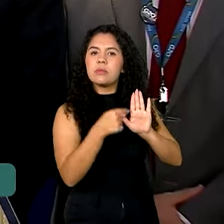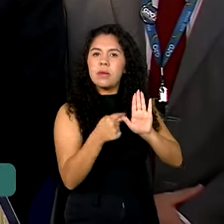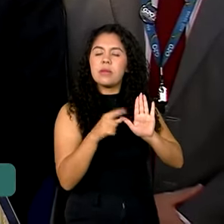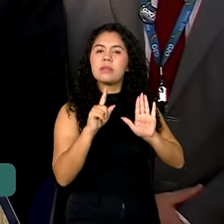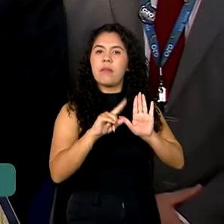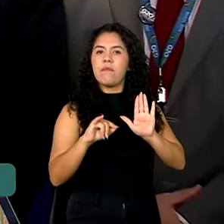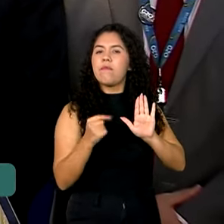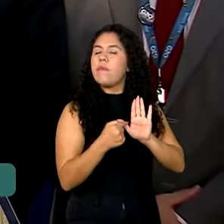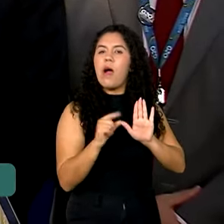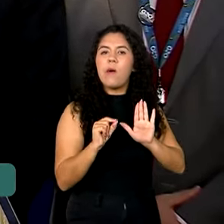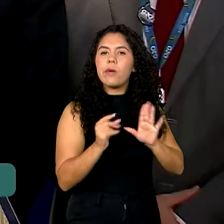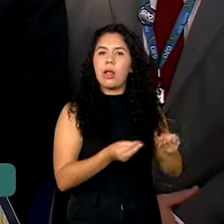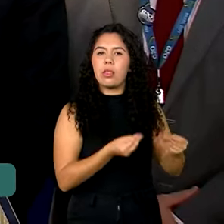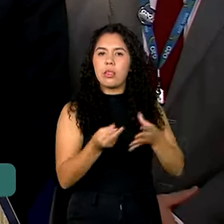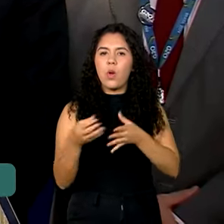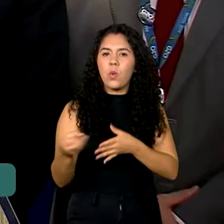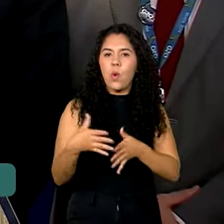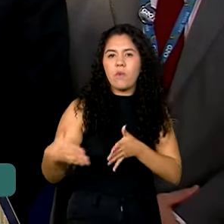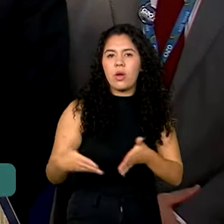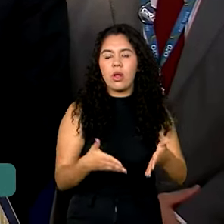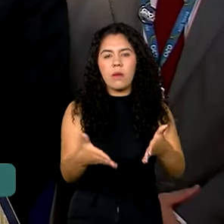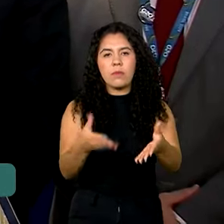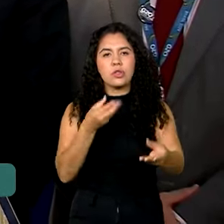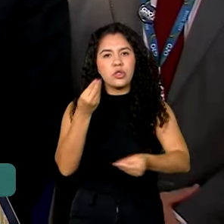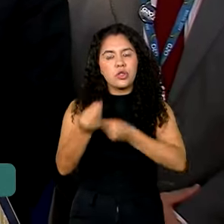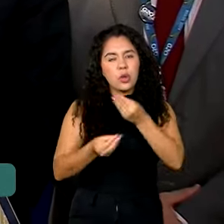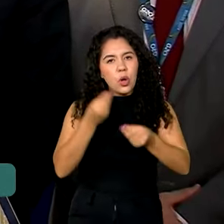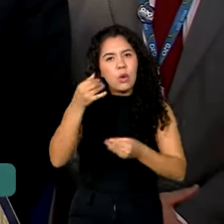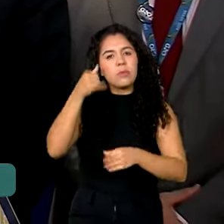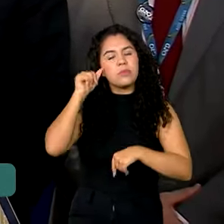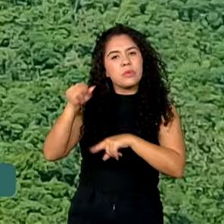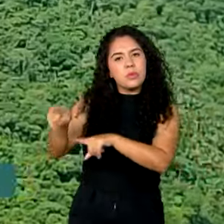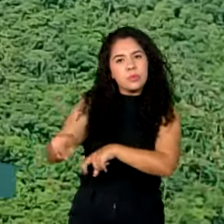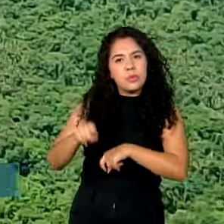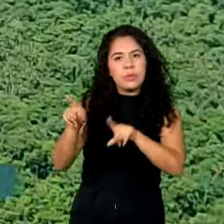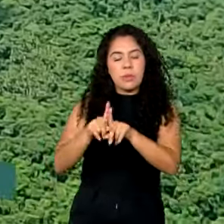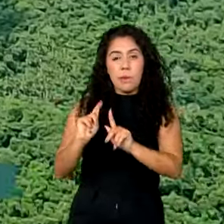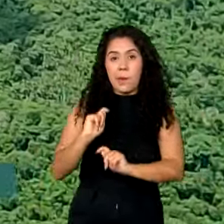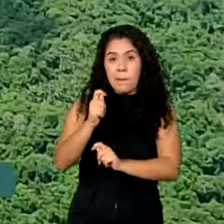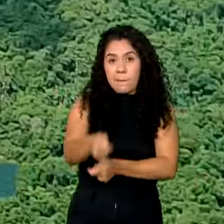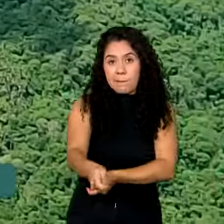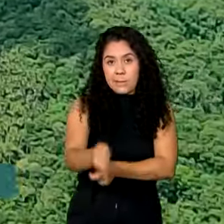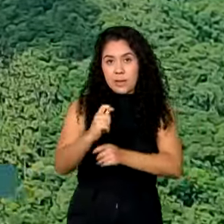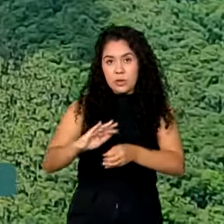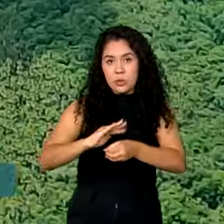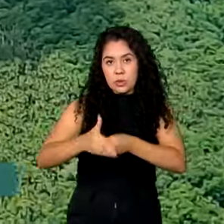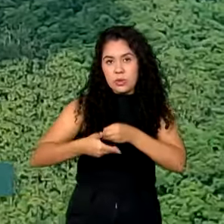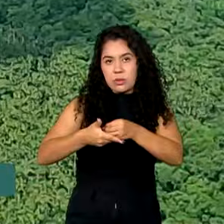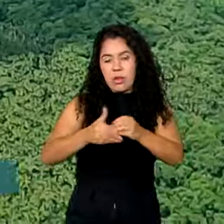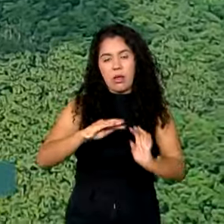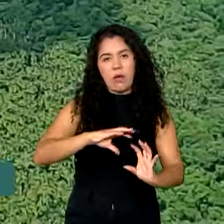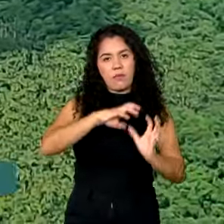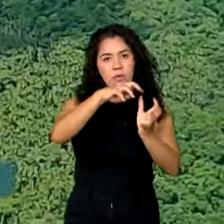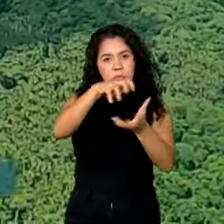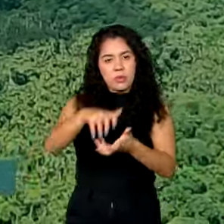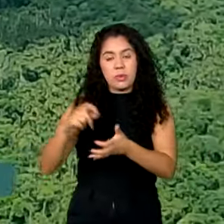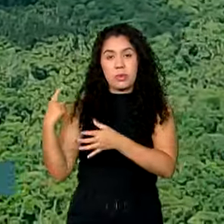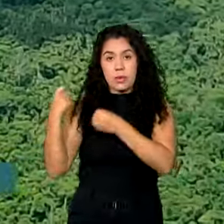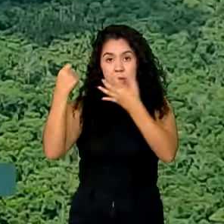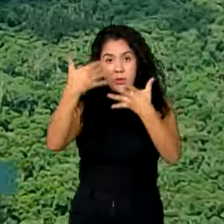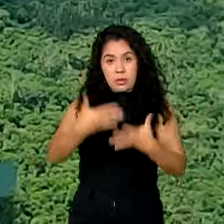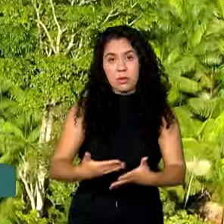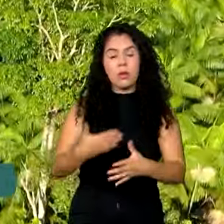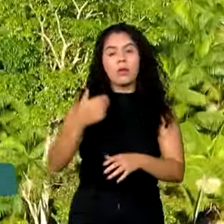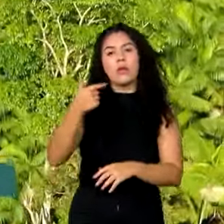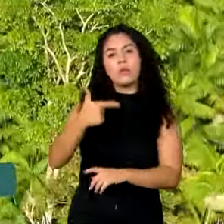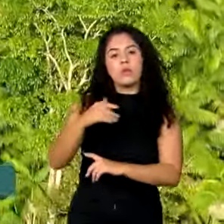rumo à produção agropecuária e à pesca sustentável do mundo. Em 2023, o Brasil reduziu o desmatamento